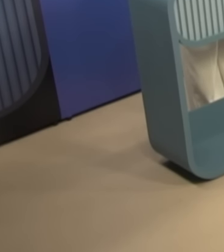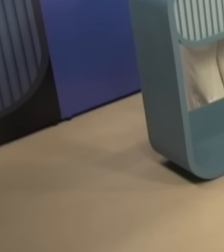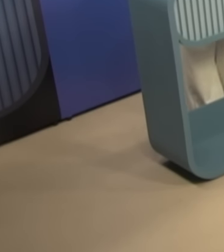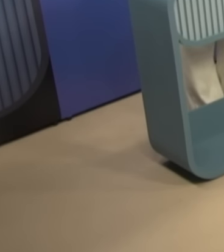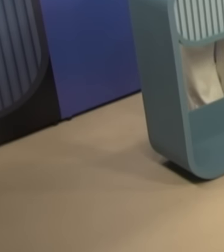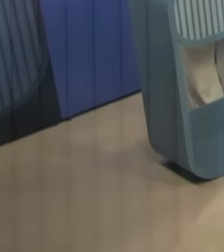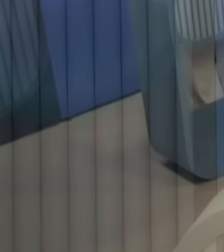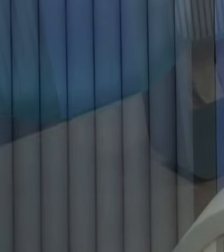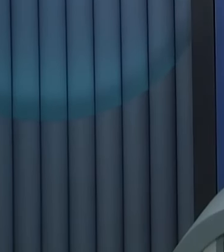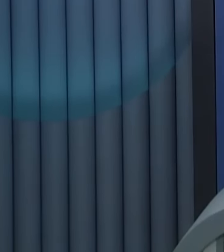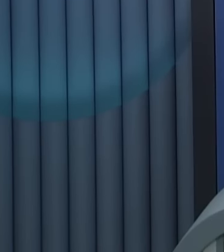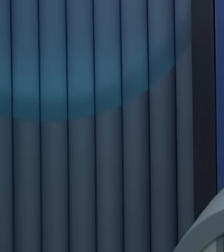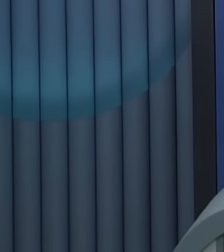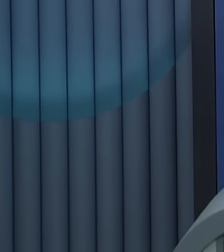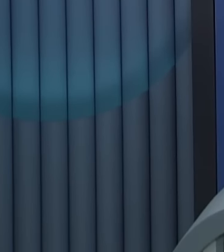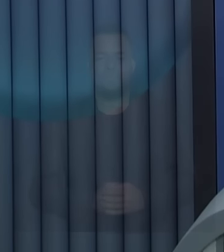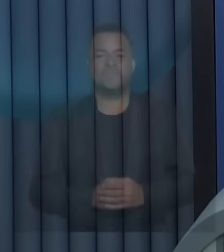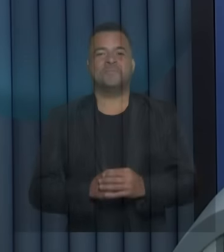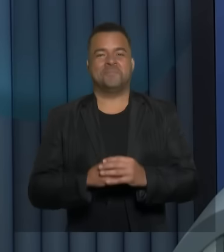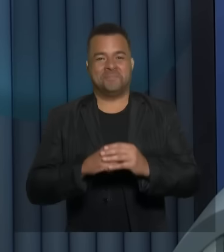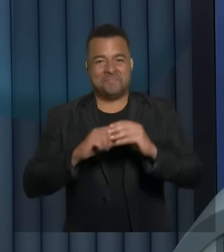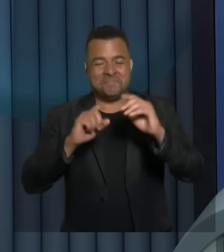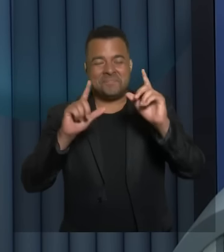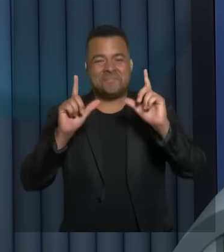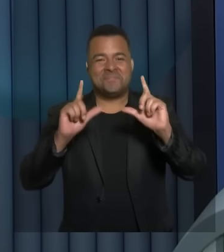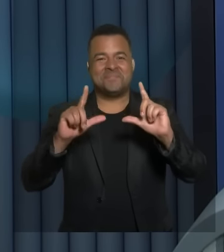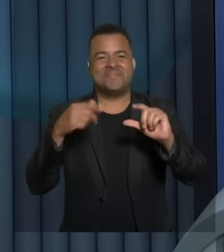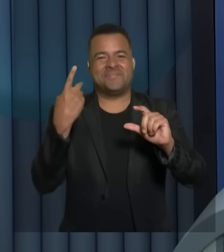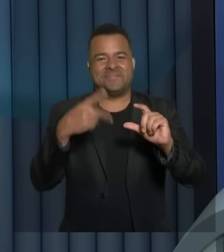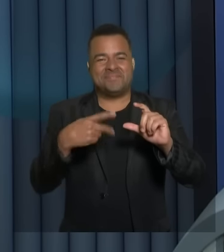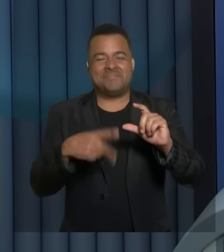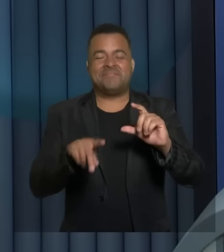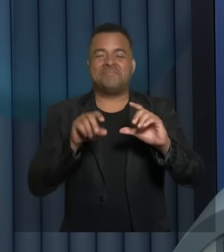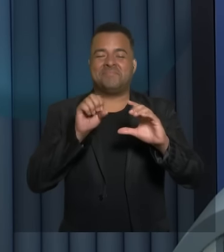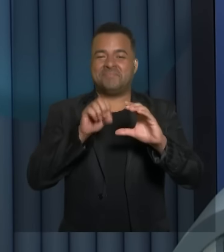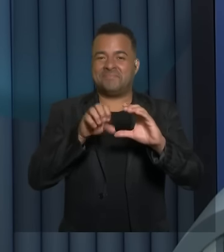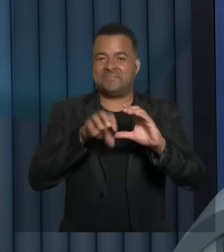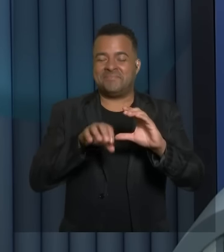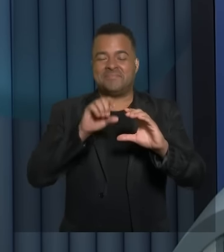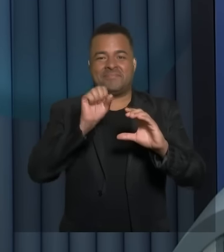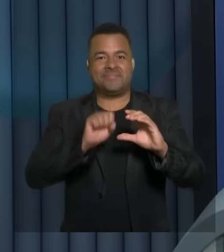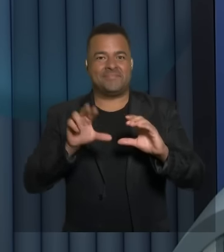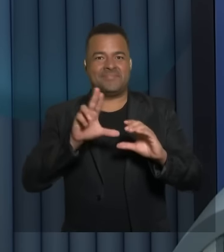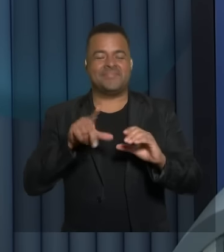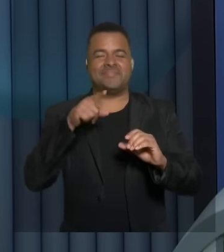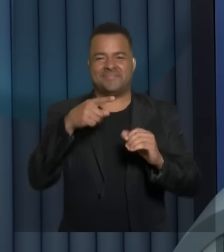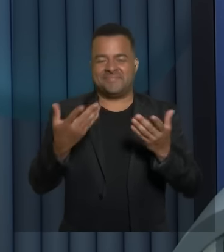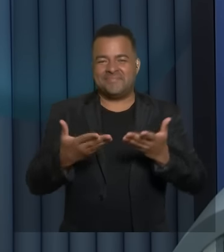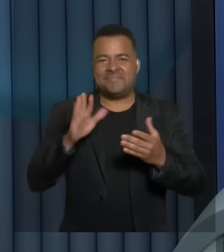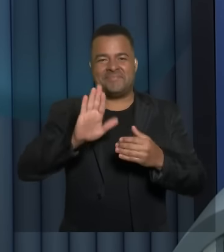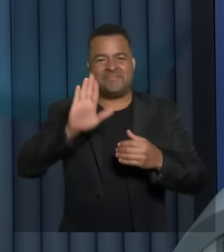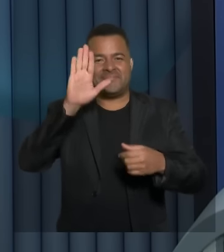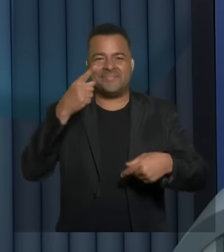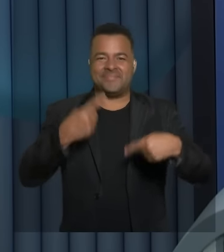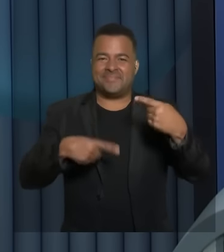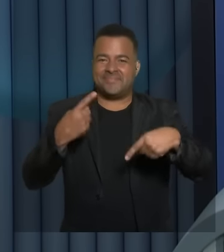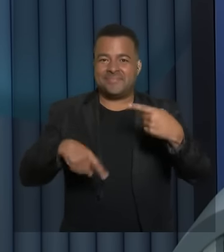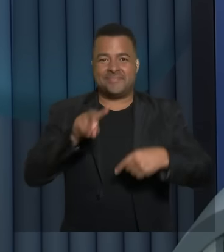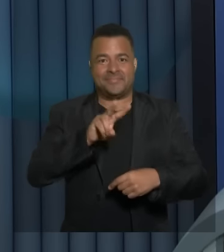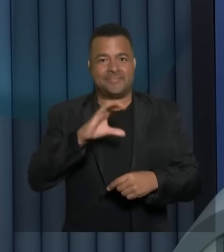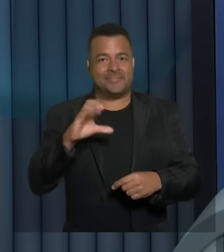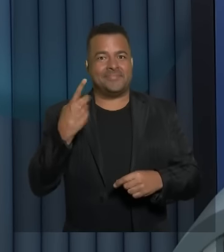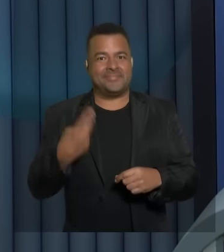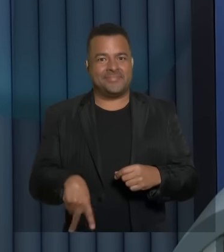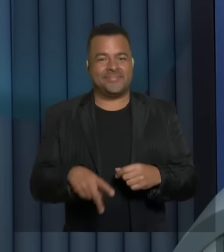A TV Sudoeste volta a transmitir o debate entre os candidatos à Prefeitura de Vitória da Conquista. Agora os candidatos farão